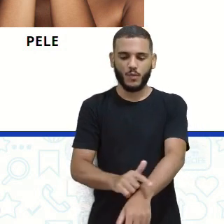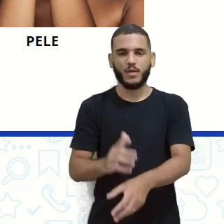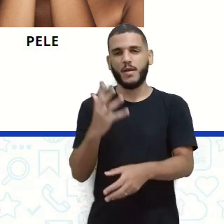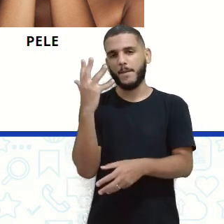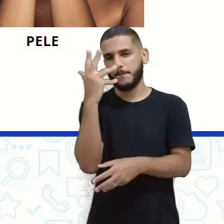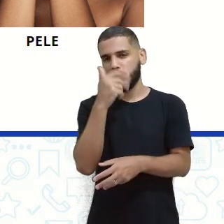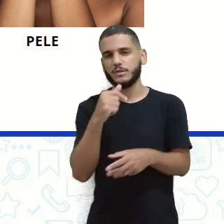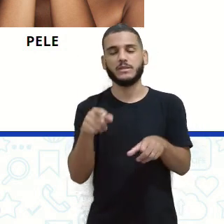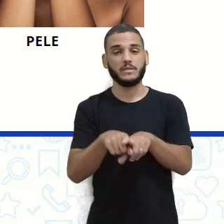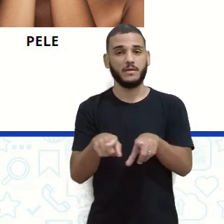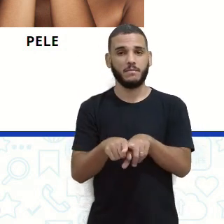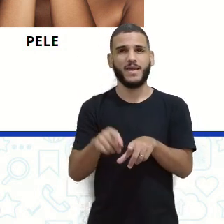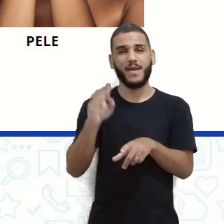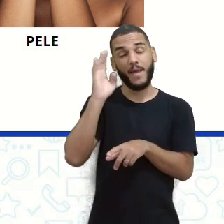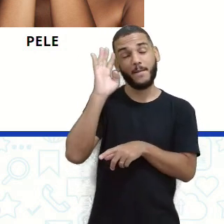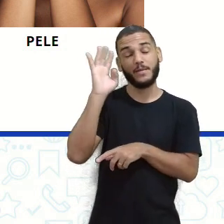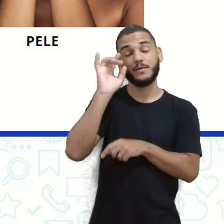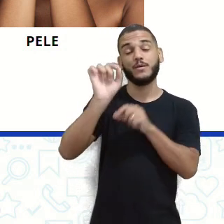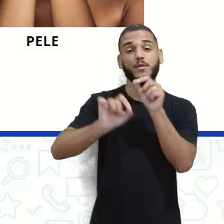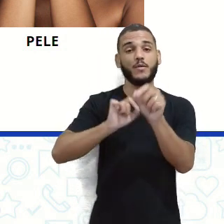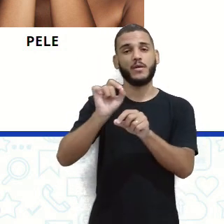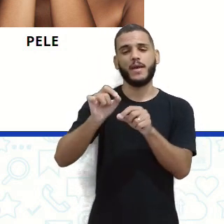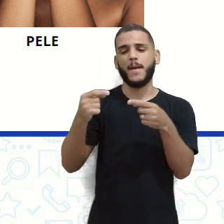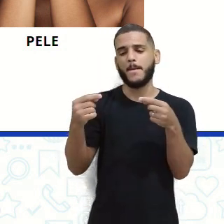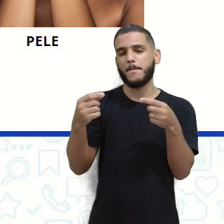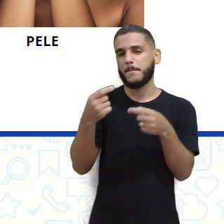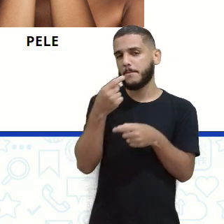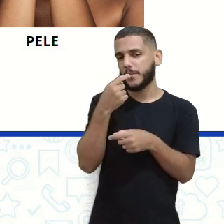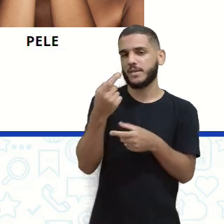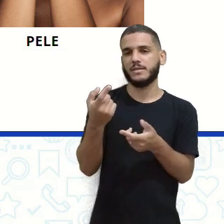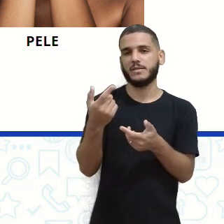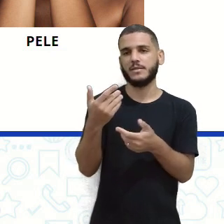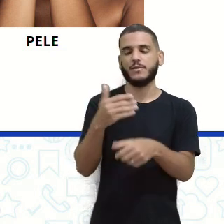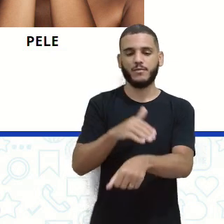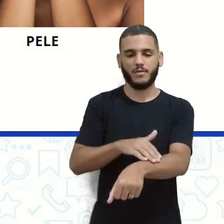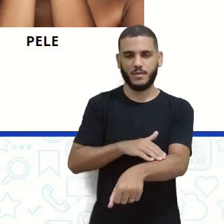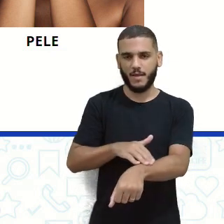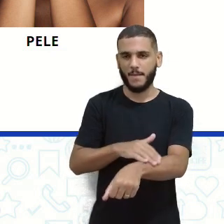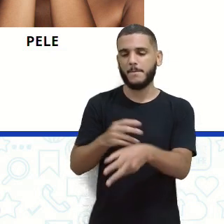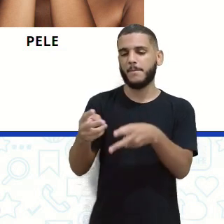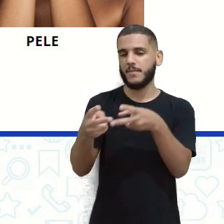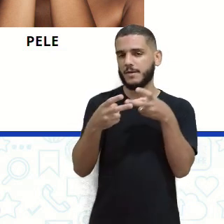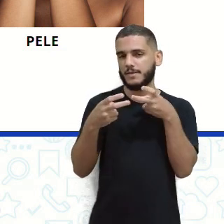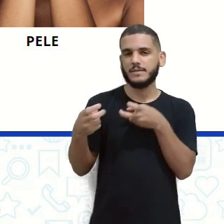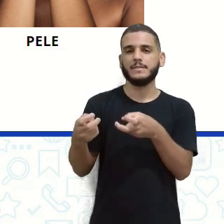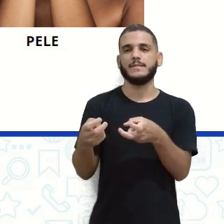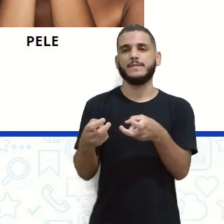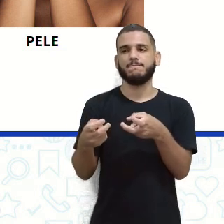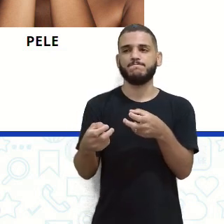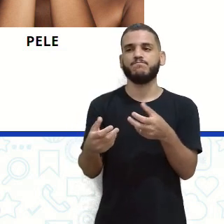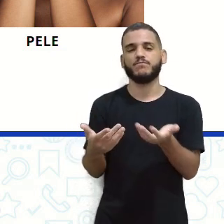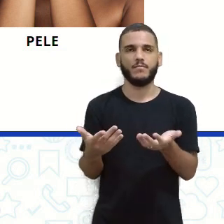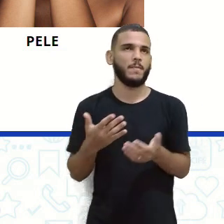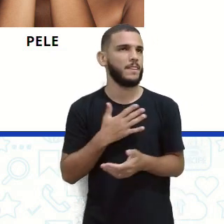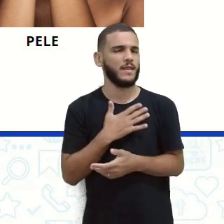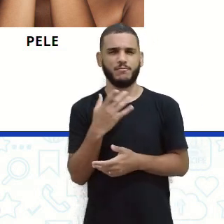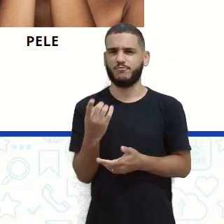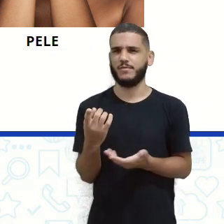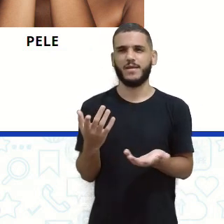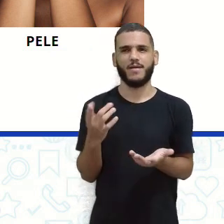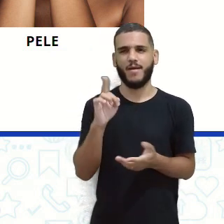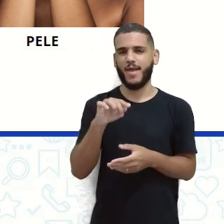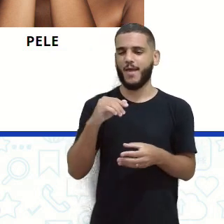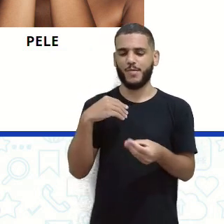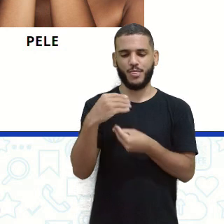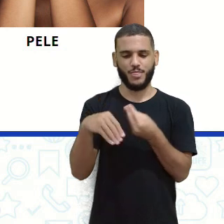Mas a gente não imagina que quando a gente chega bem pertinho ali da nossa pele, observando no microscópio, viz de Maria, está tudo